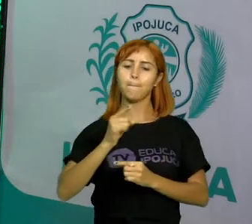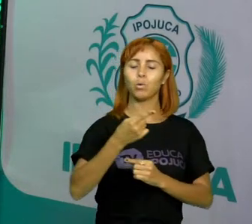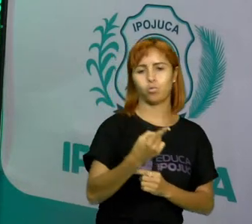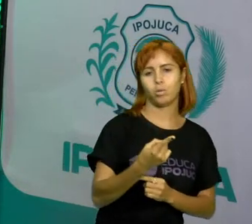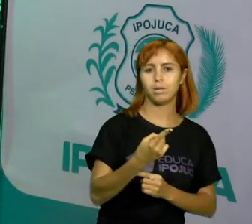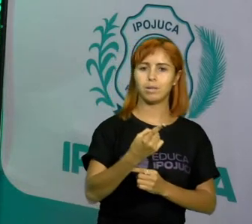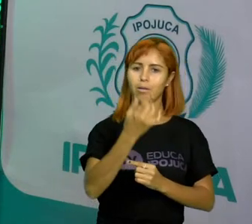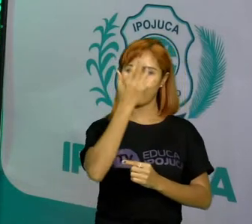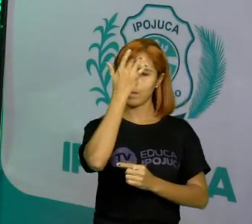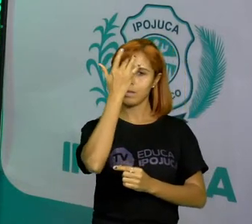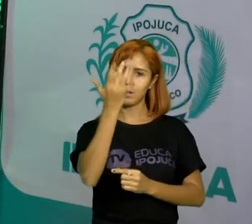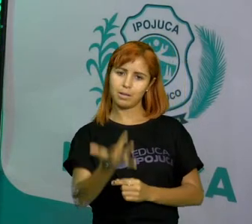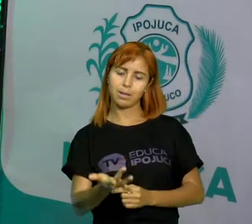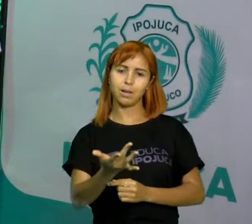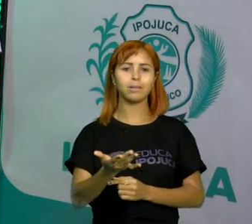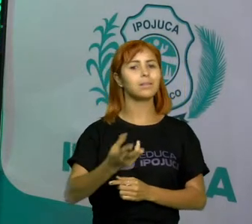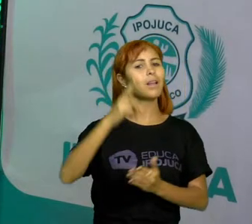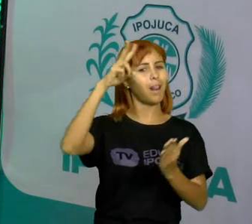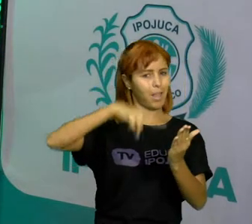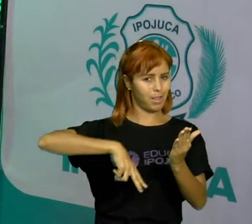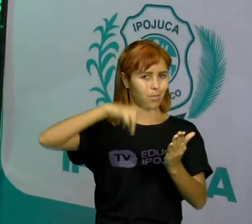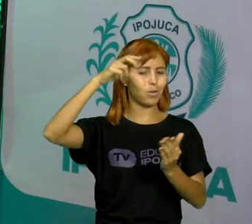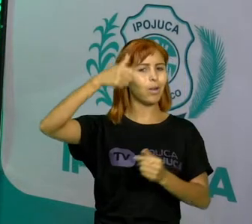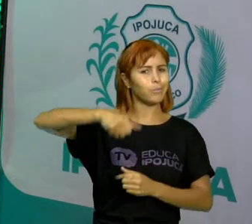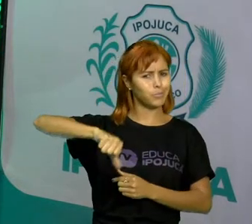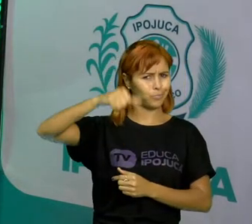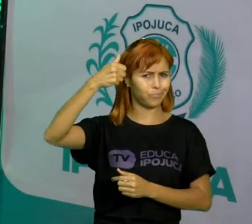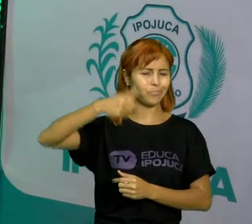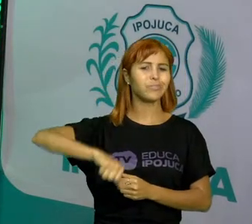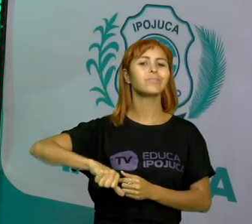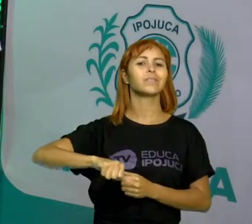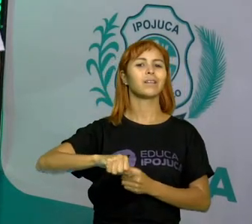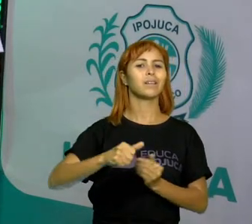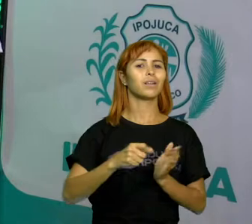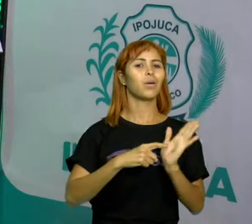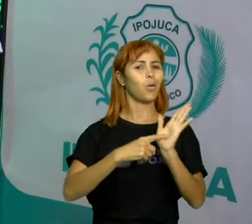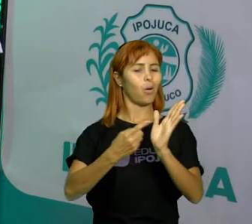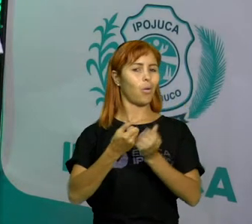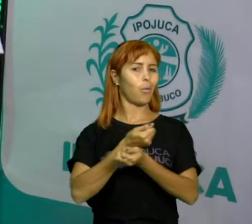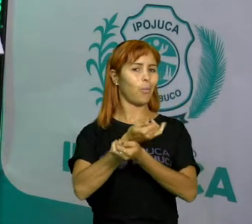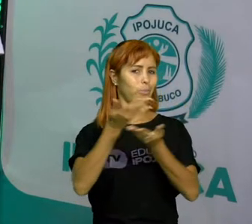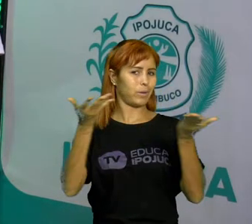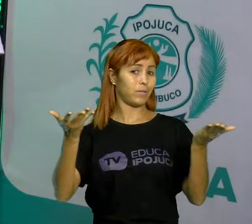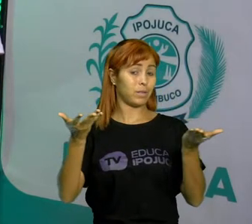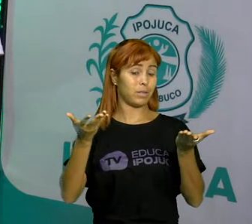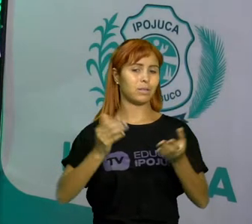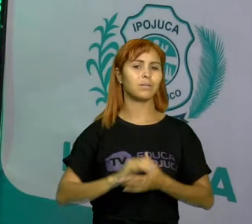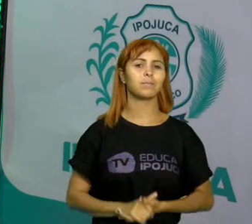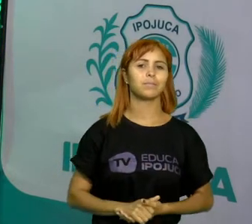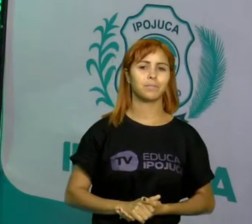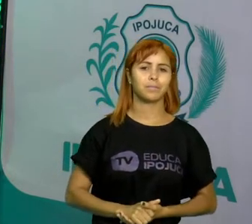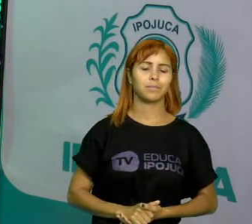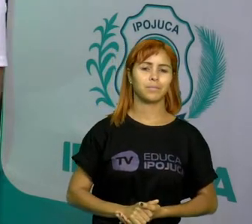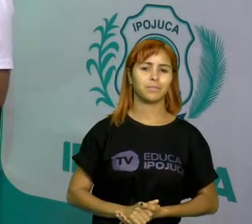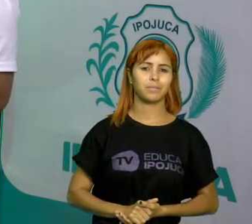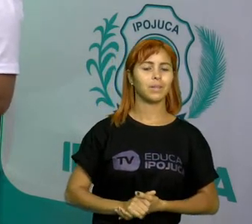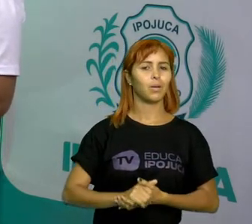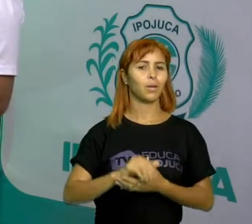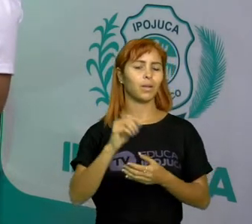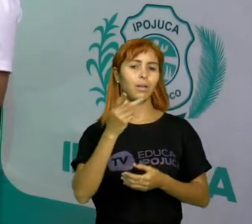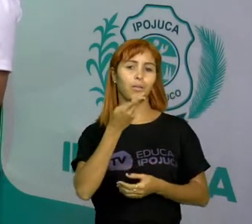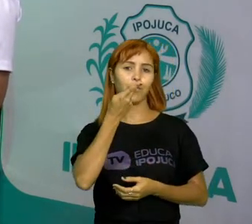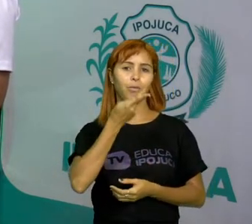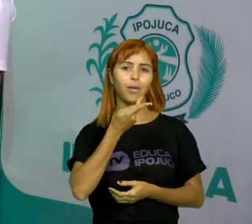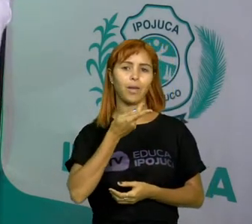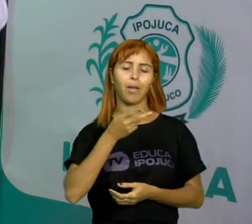facilitasse o processo de leitura e avaliação do que está sendo passado para vocês. E aí me fala